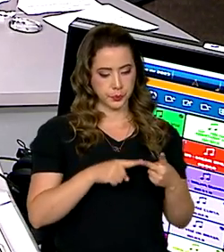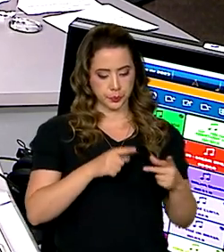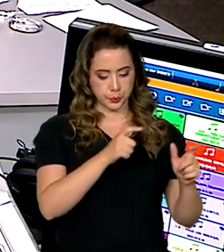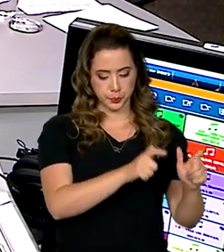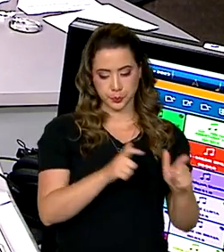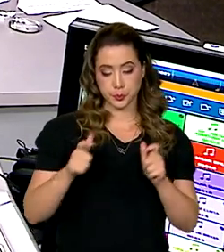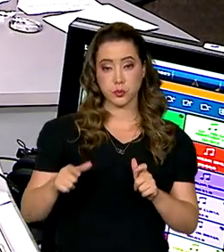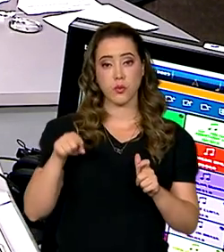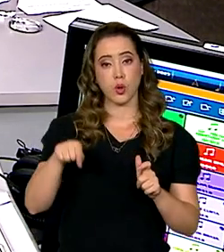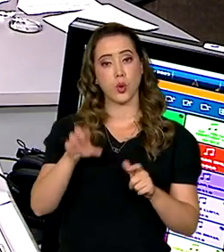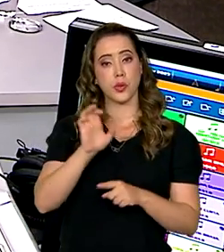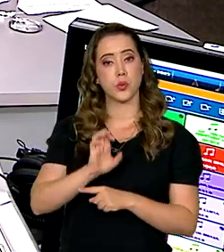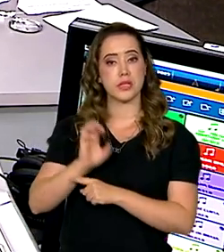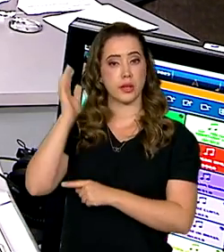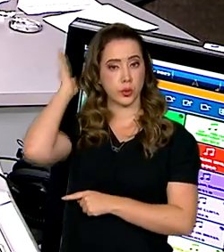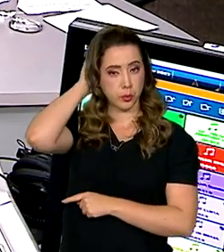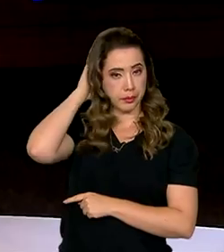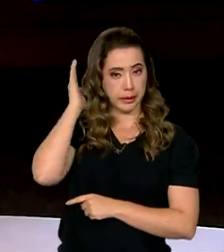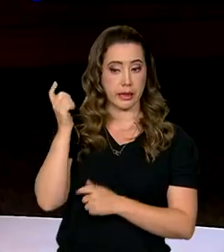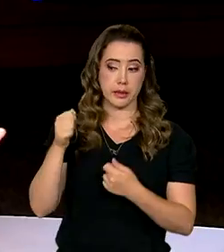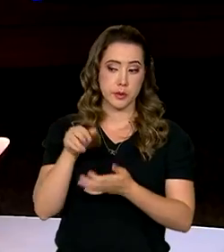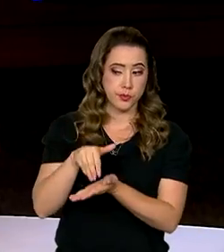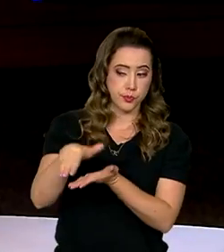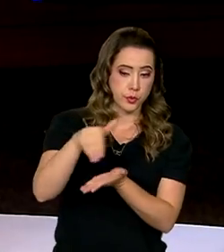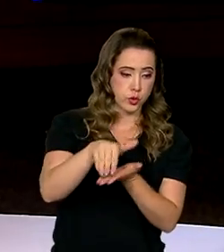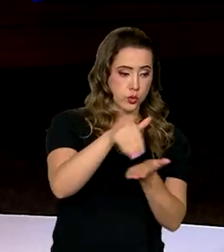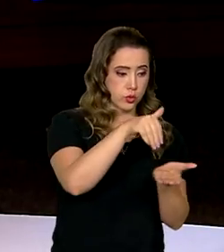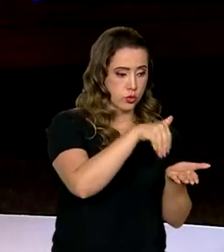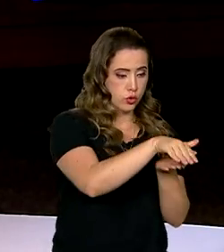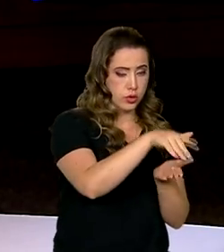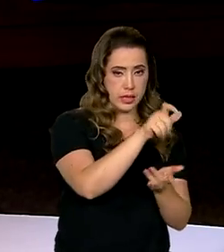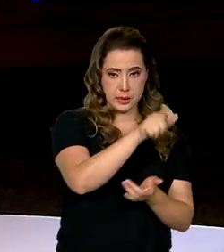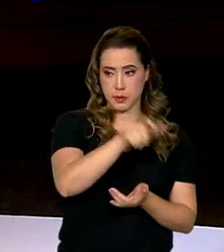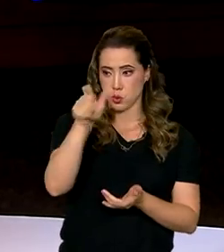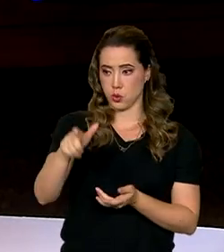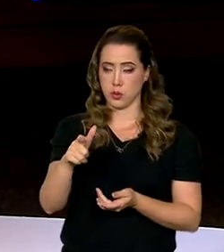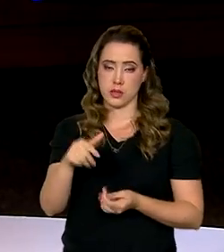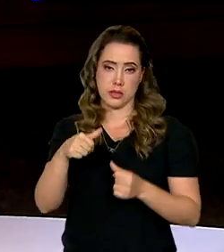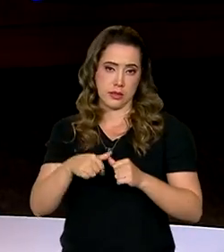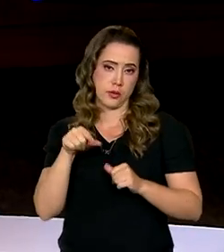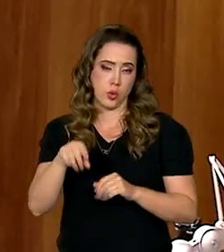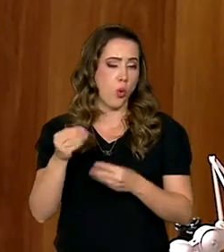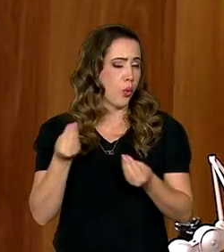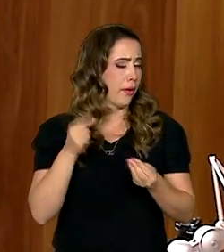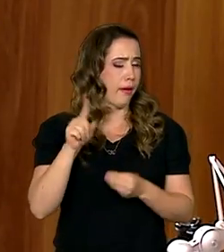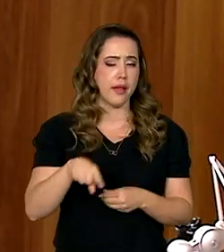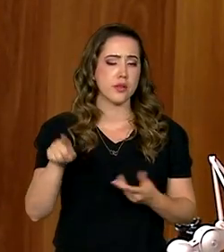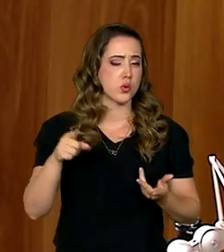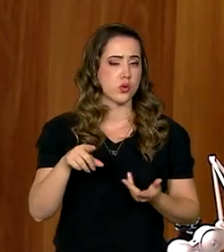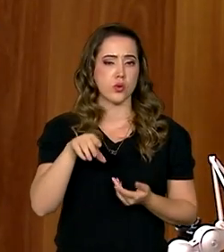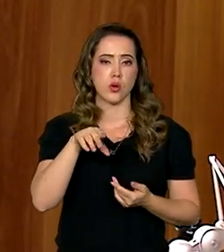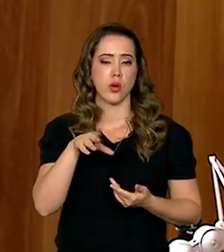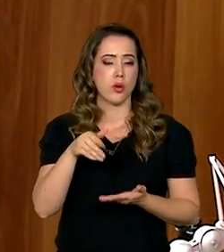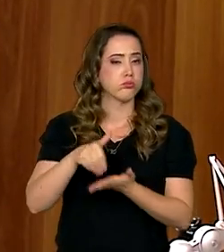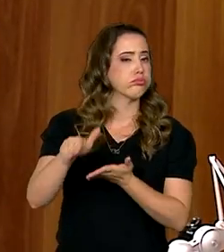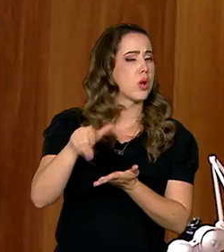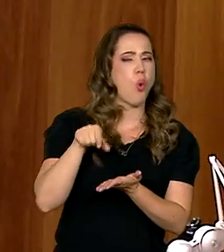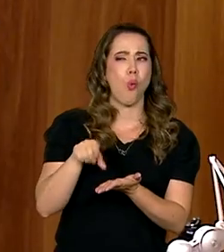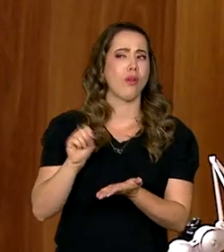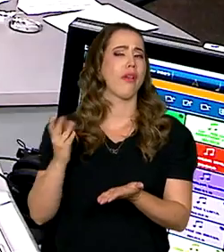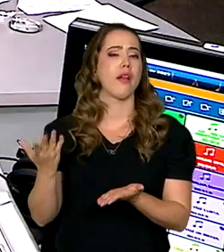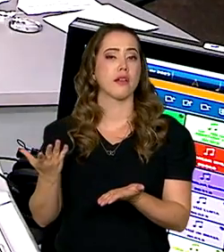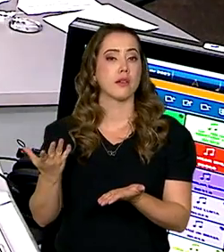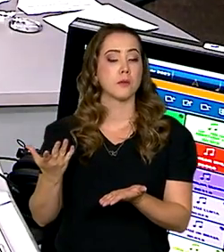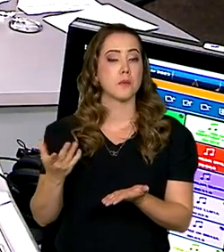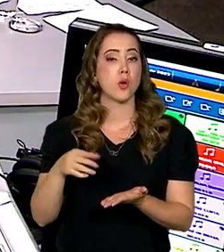no Pará que estão passando por esse processo de desintrusão. Inclusive, explicar o que é essa desintrusão. E quantos indígenas